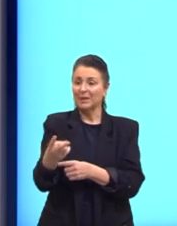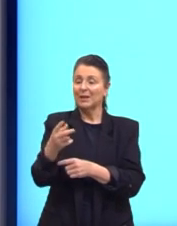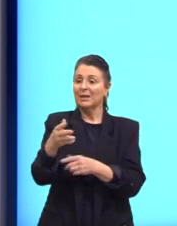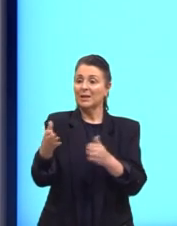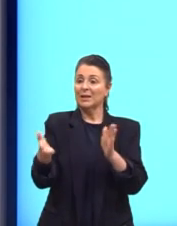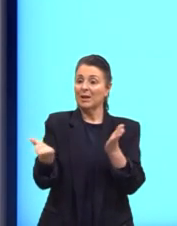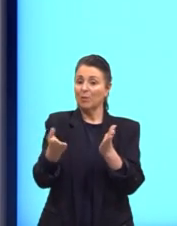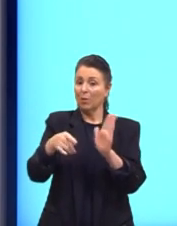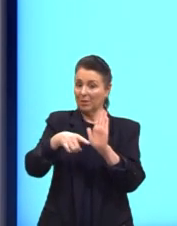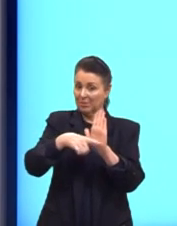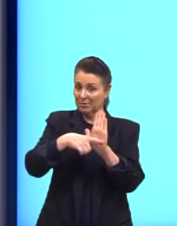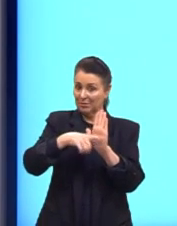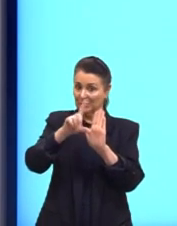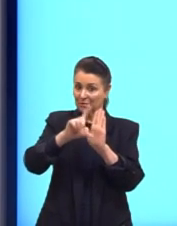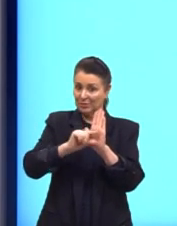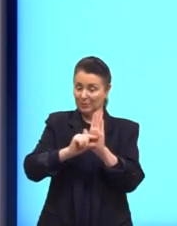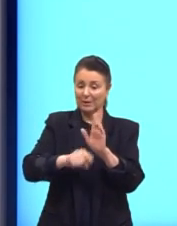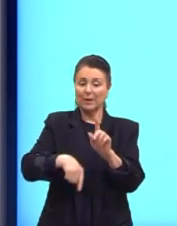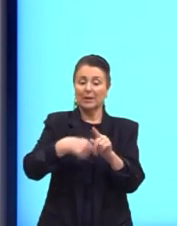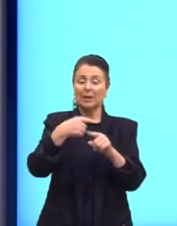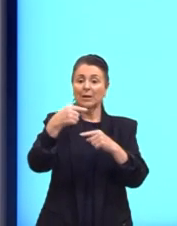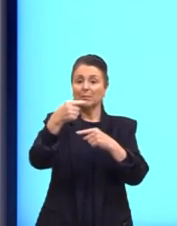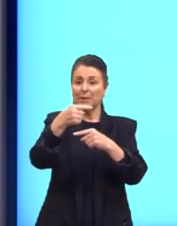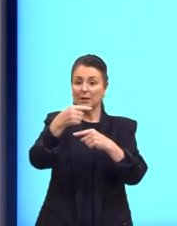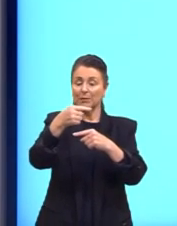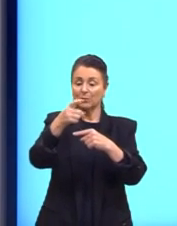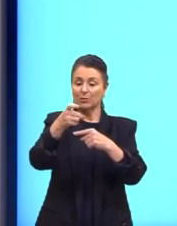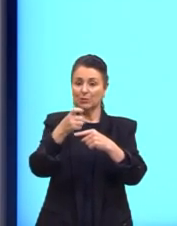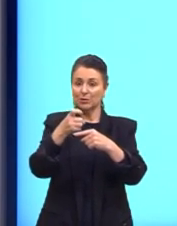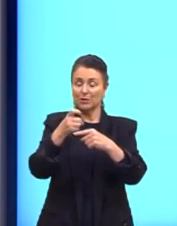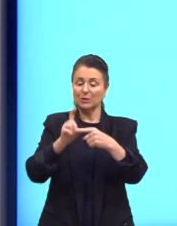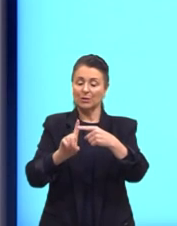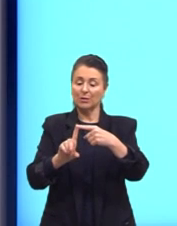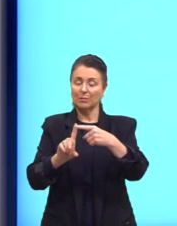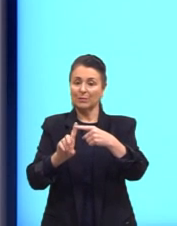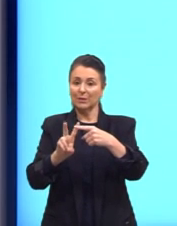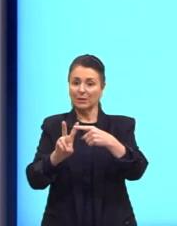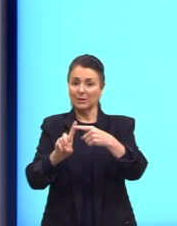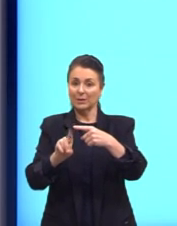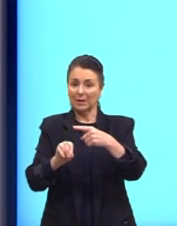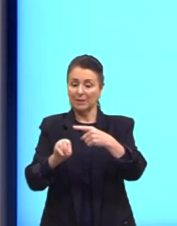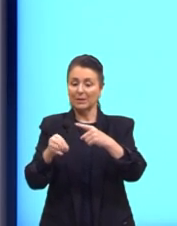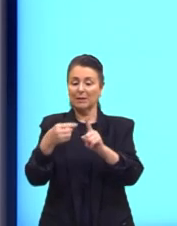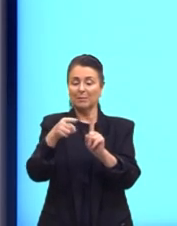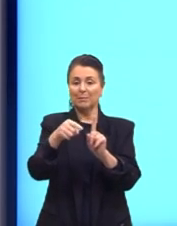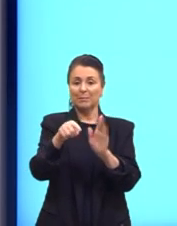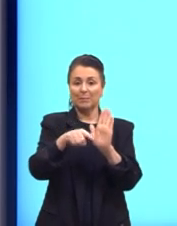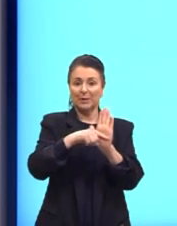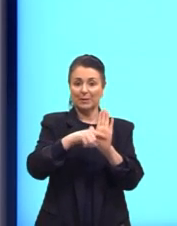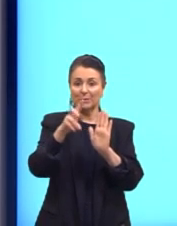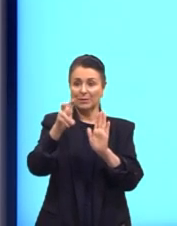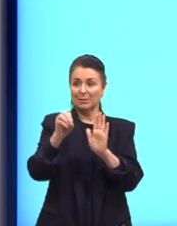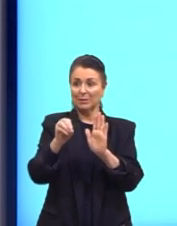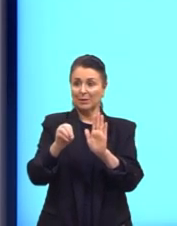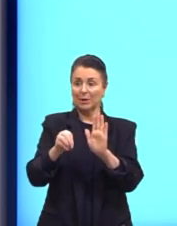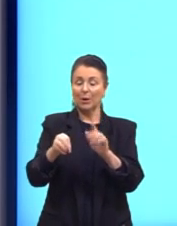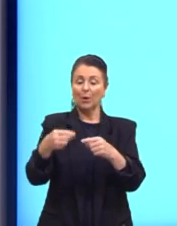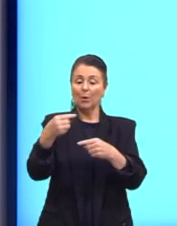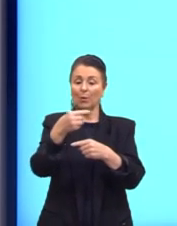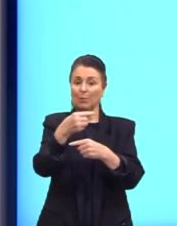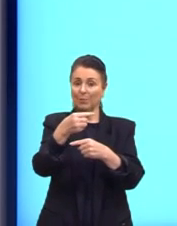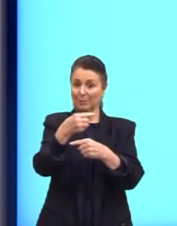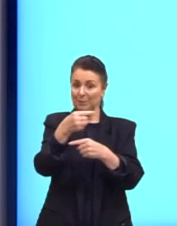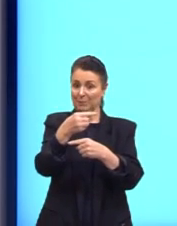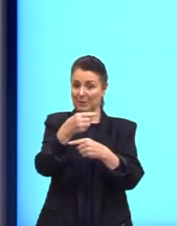subtraindo, né? Menos X sobre 10 é igual a menos 50. O menos 10, ele está dividindo aqui no